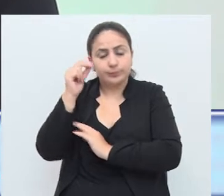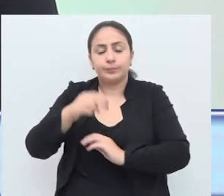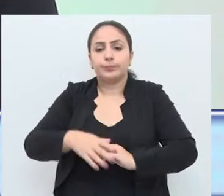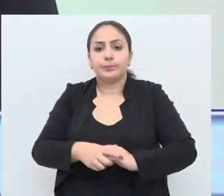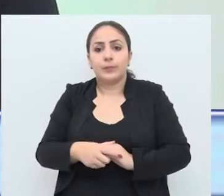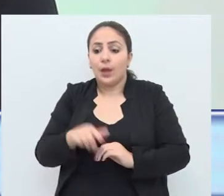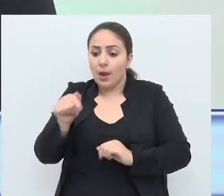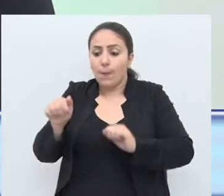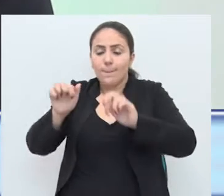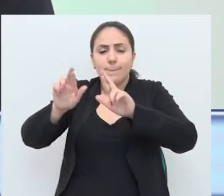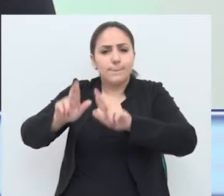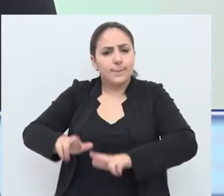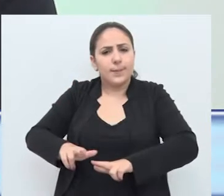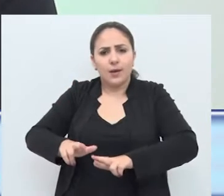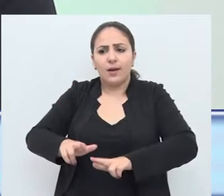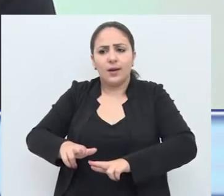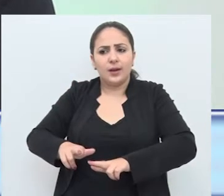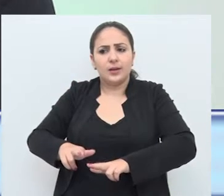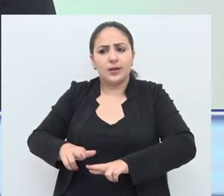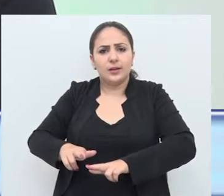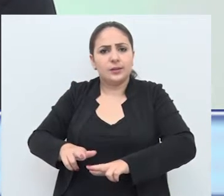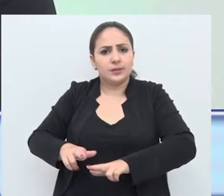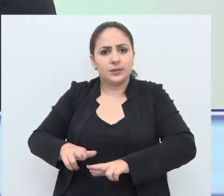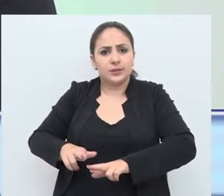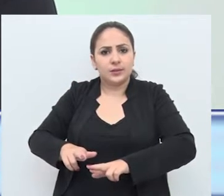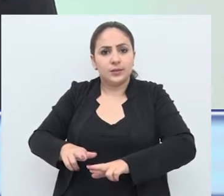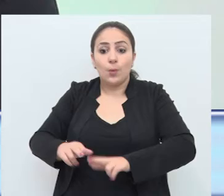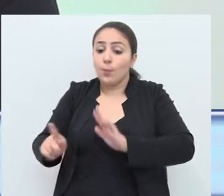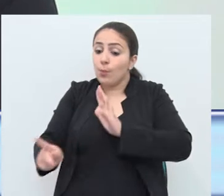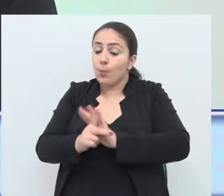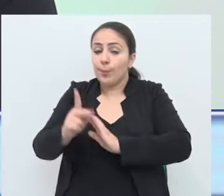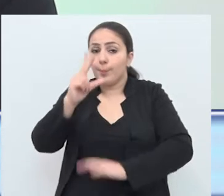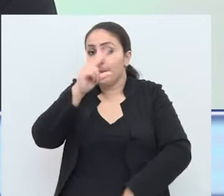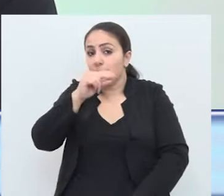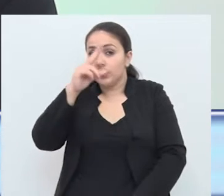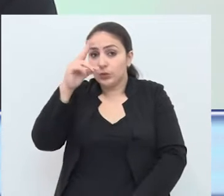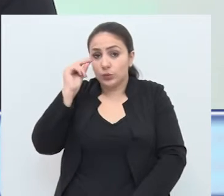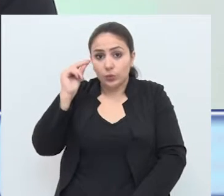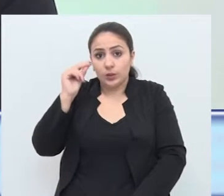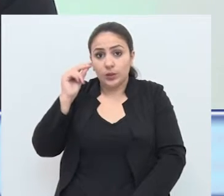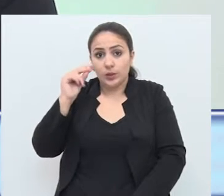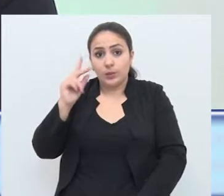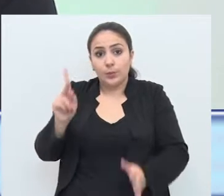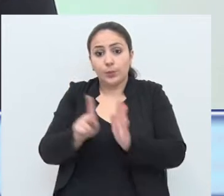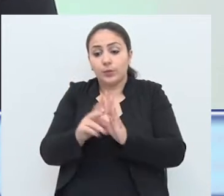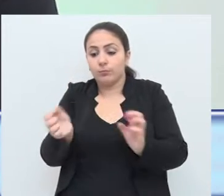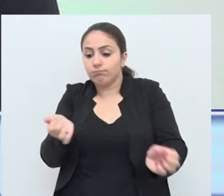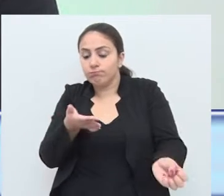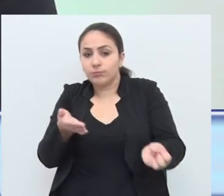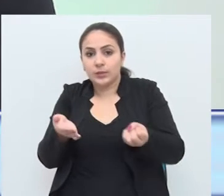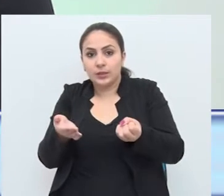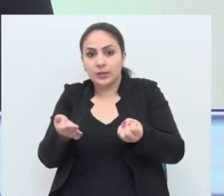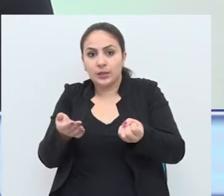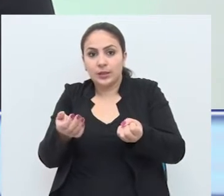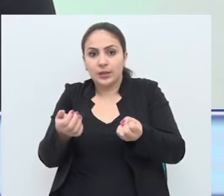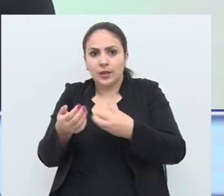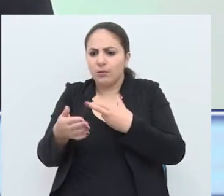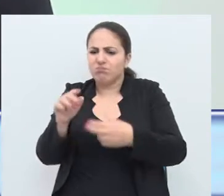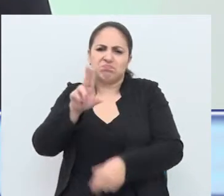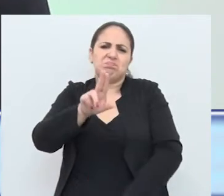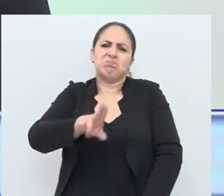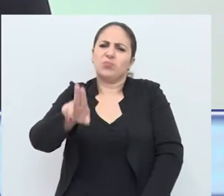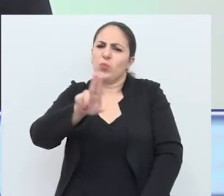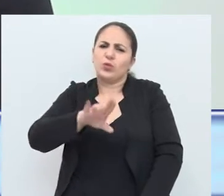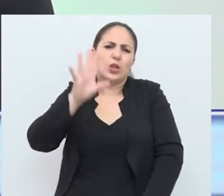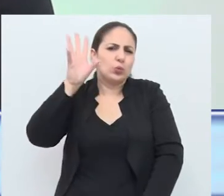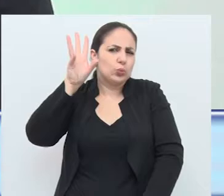Executivo, que é uma área da Prefeitura, que é uma área de recriação, e aquela área de recriação, eles